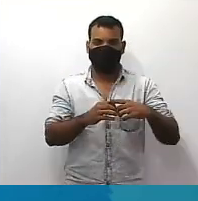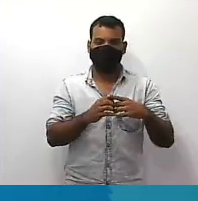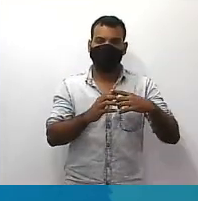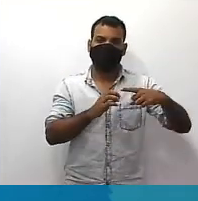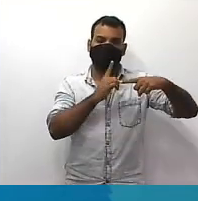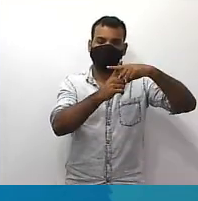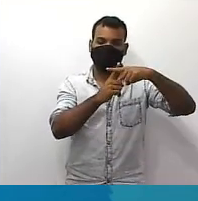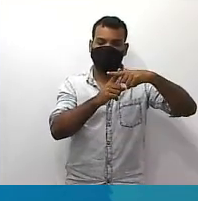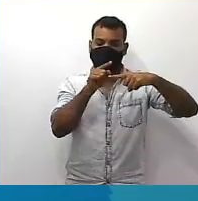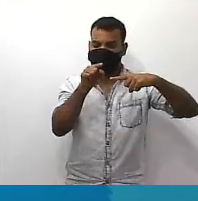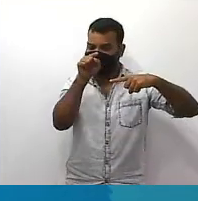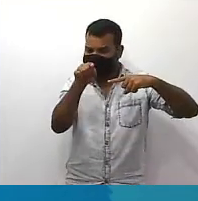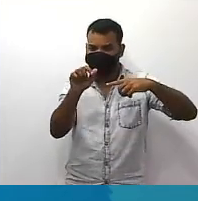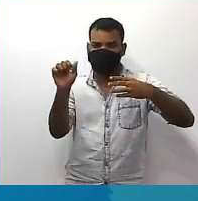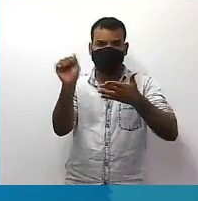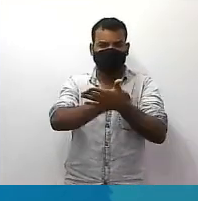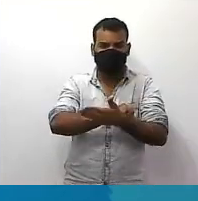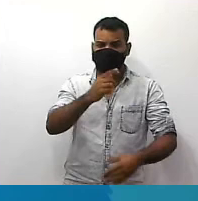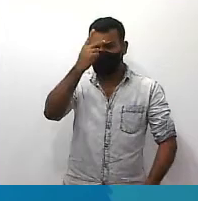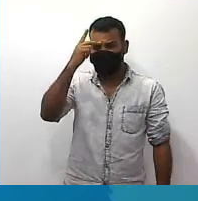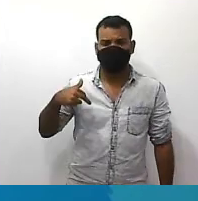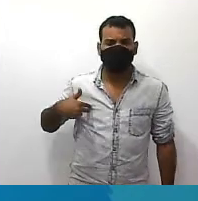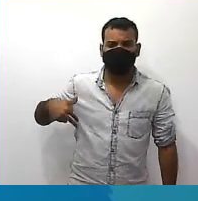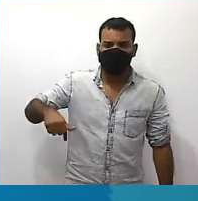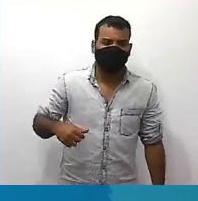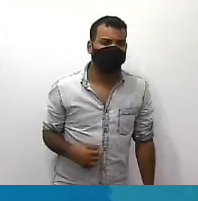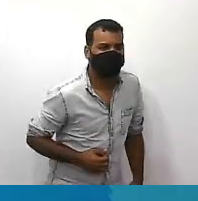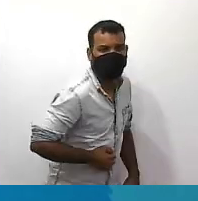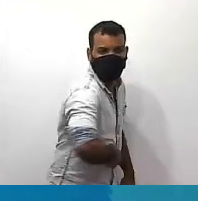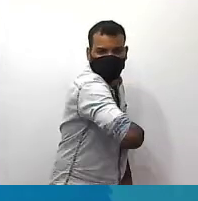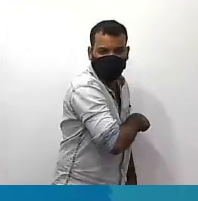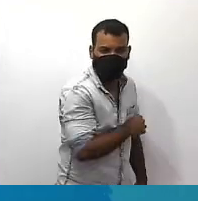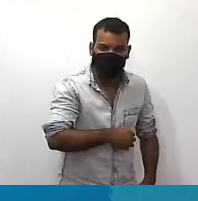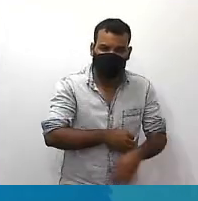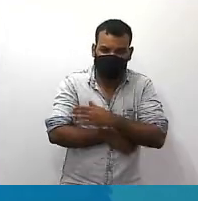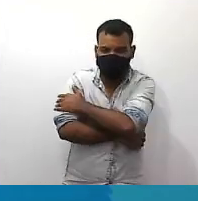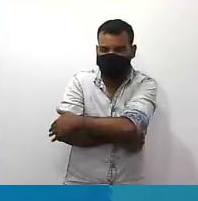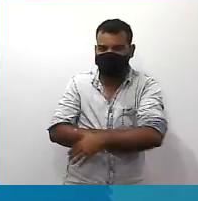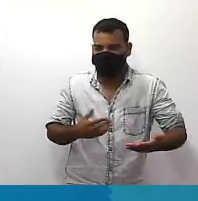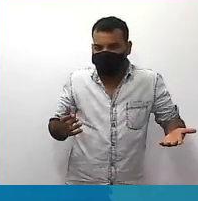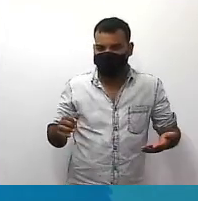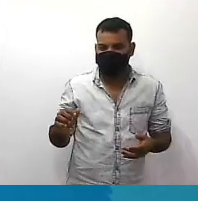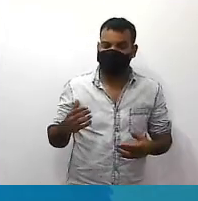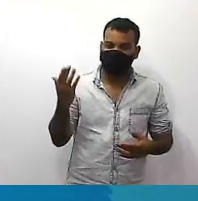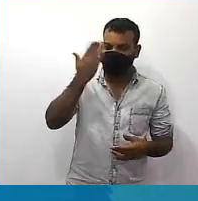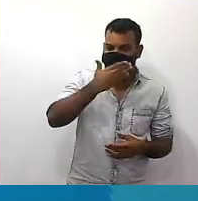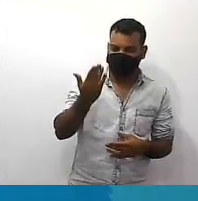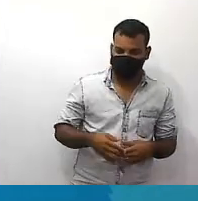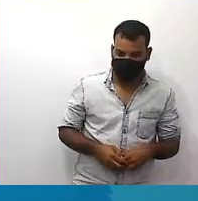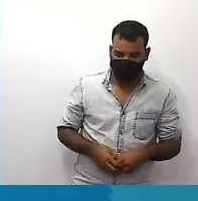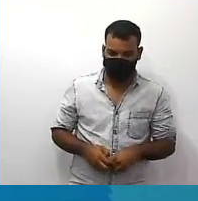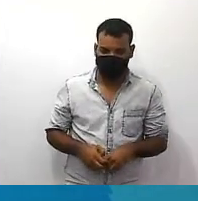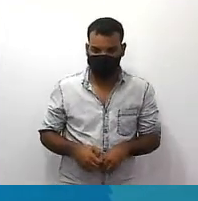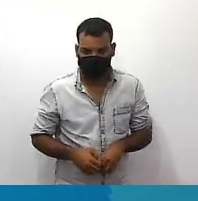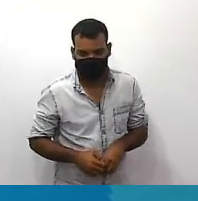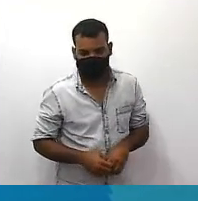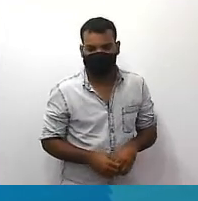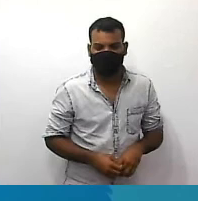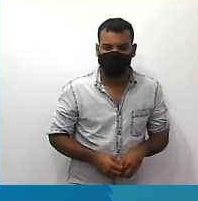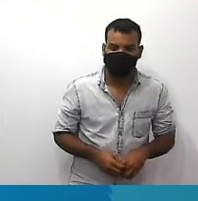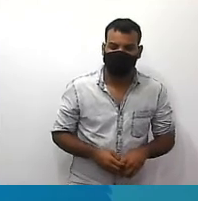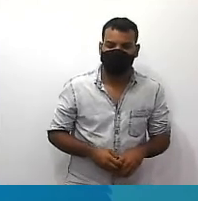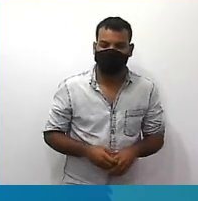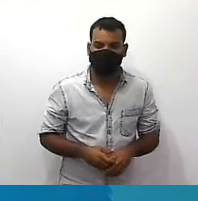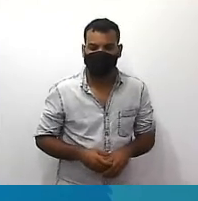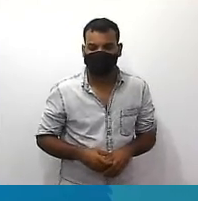foi apagada normal alguém passou lá se encostou não apareceu essa fração tranquilo agora o que ele quer o